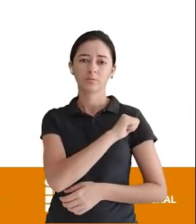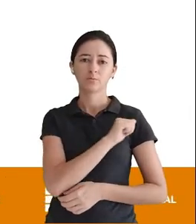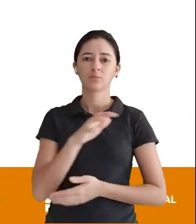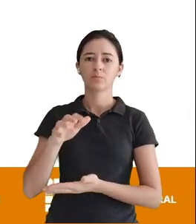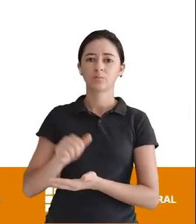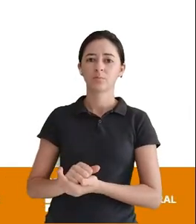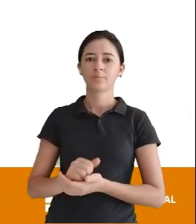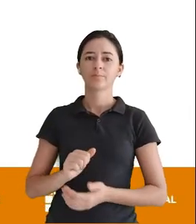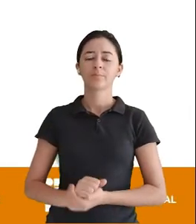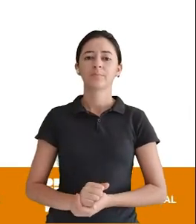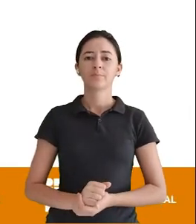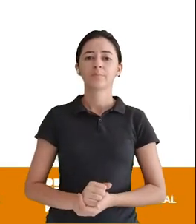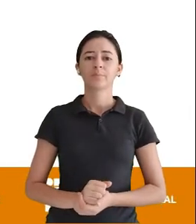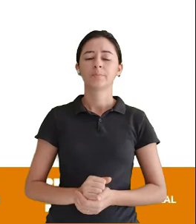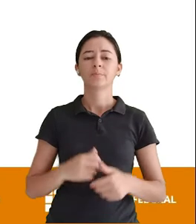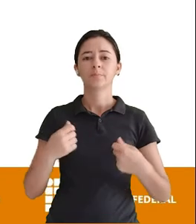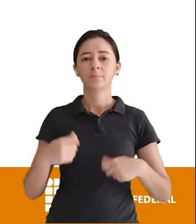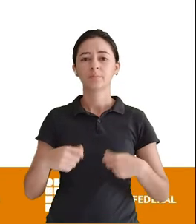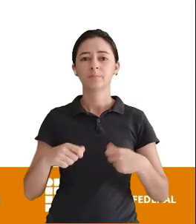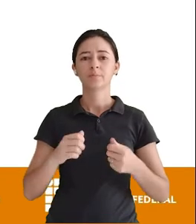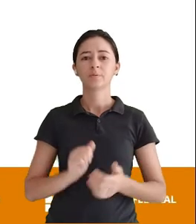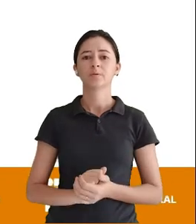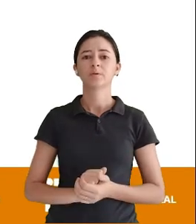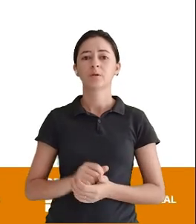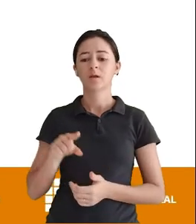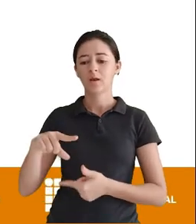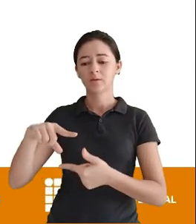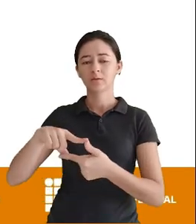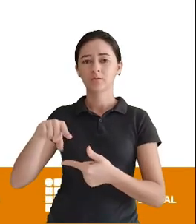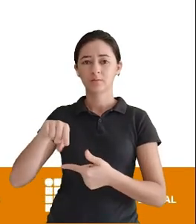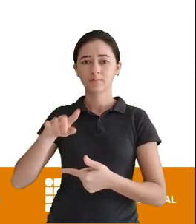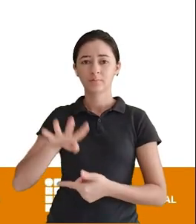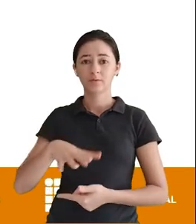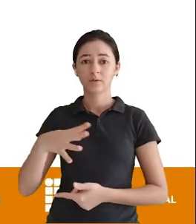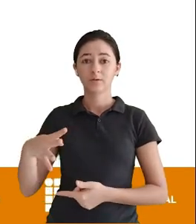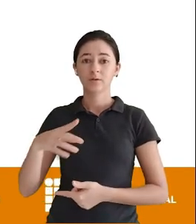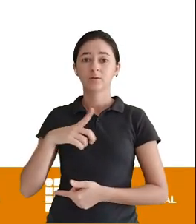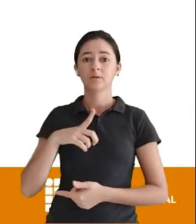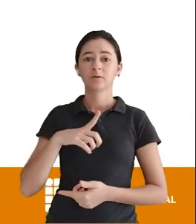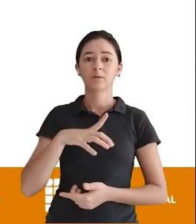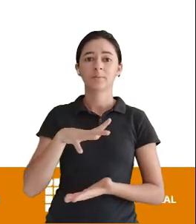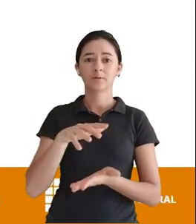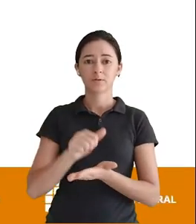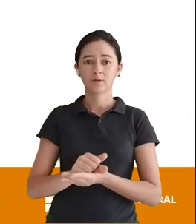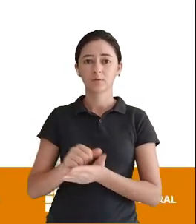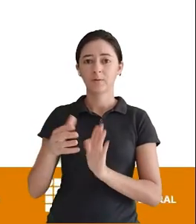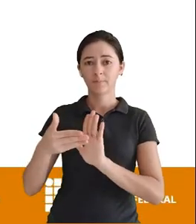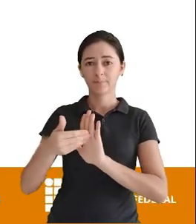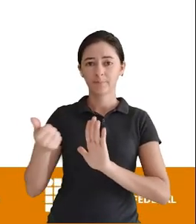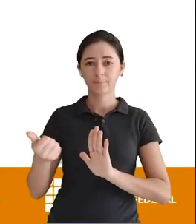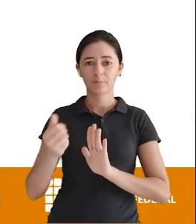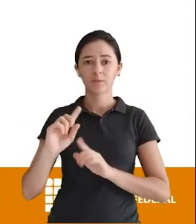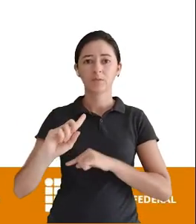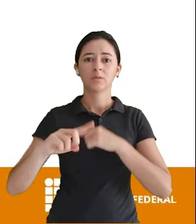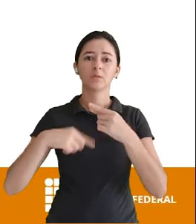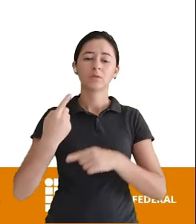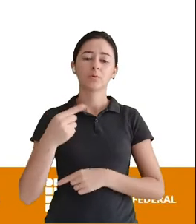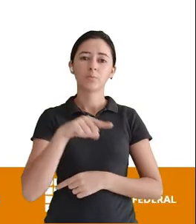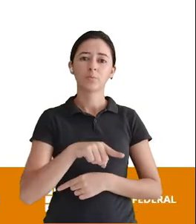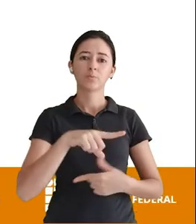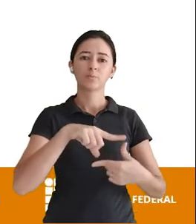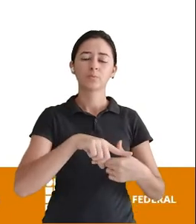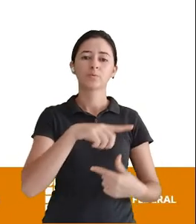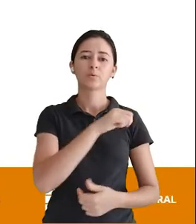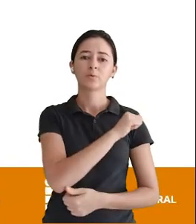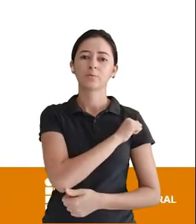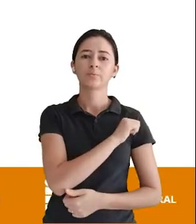Essa relação Para ali sim Eu apagar Aluno Entre matrícula E aluno Se eu tentasse Apagar primeiro Aluno